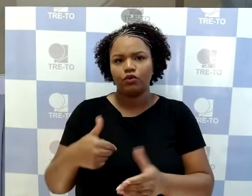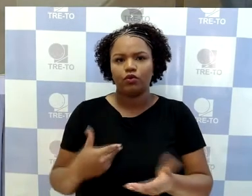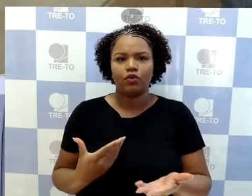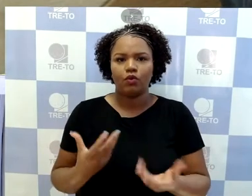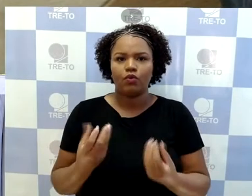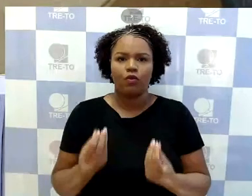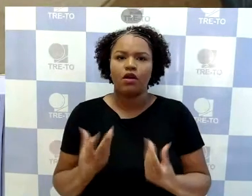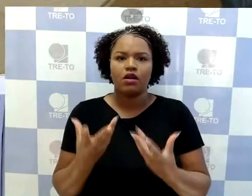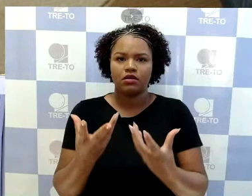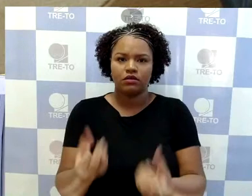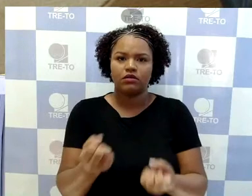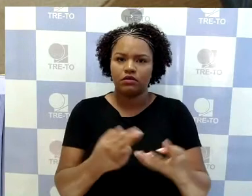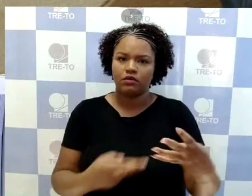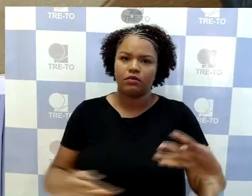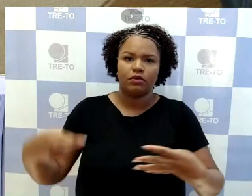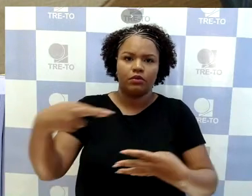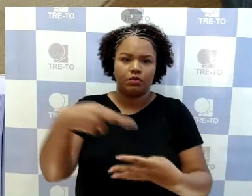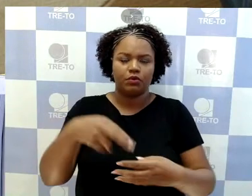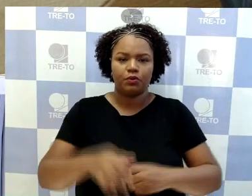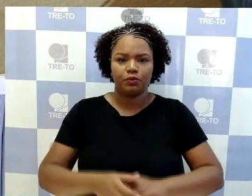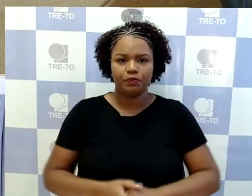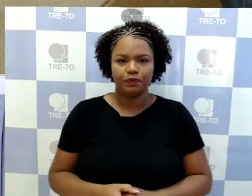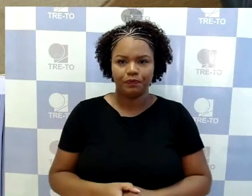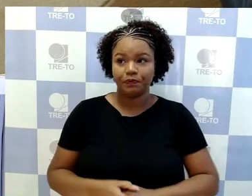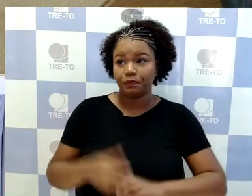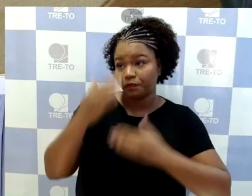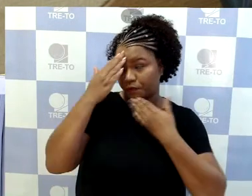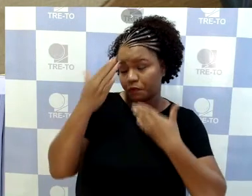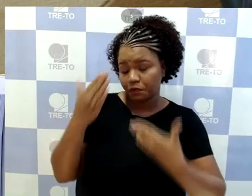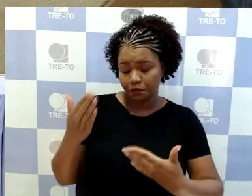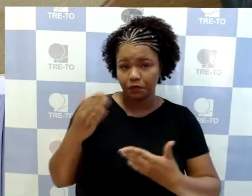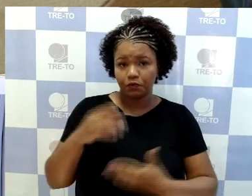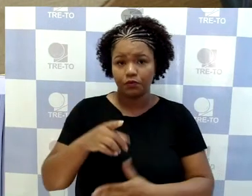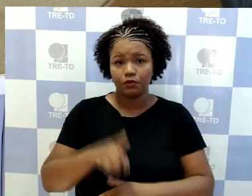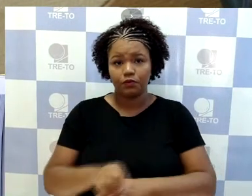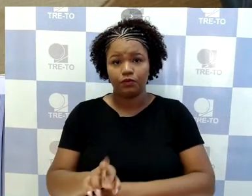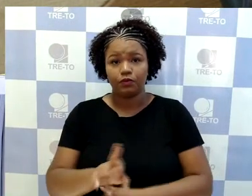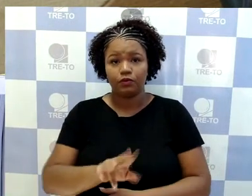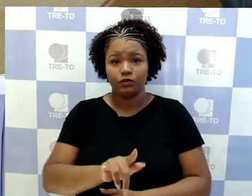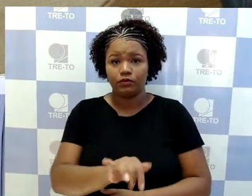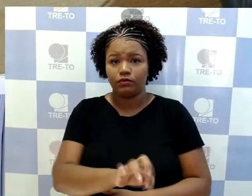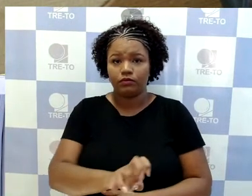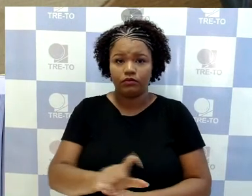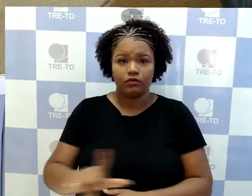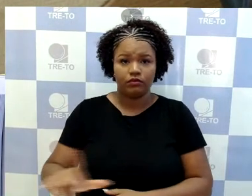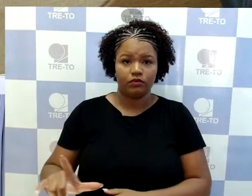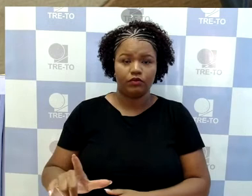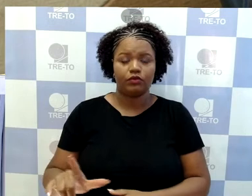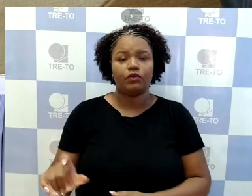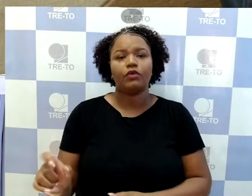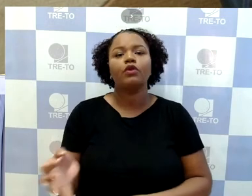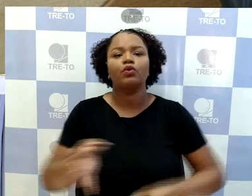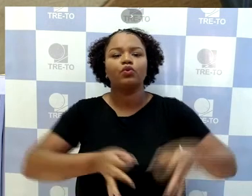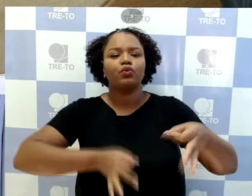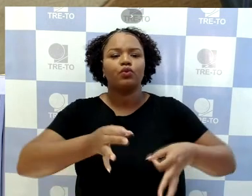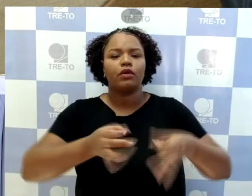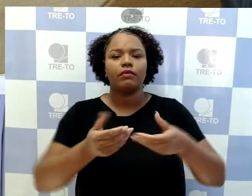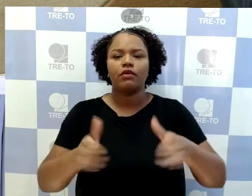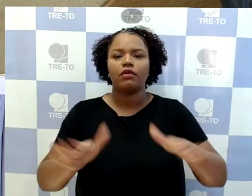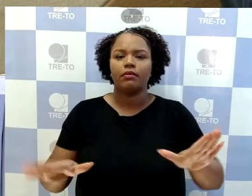Obrigado, doutor Gabriel. Em julgamento, item 2 da pauta, 3 da pauta, desculpe.